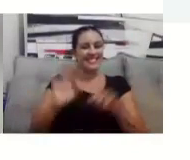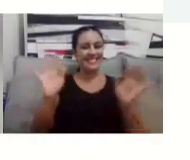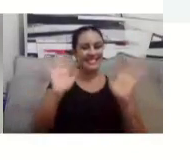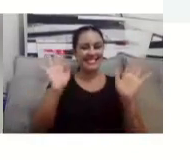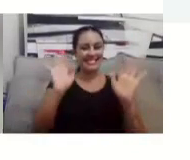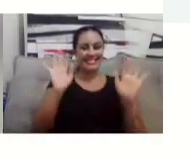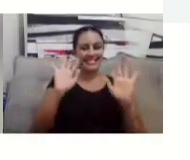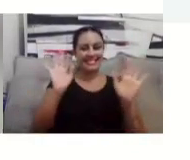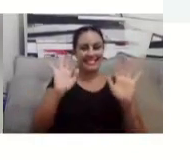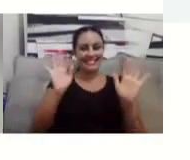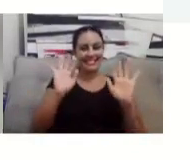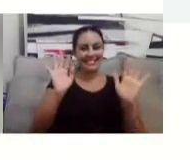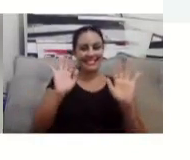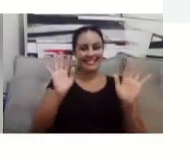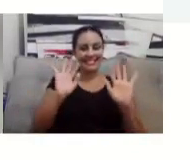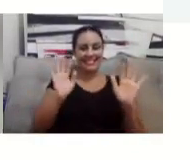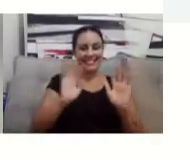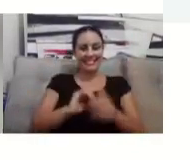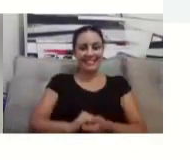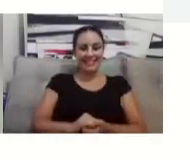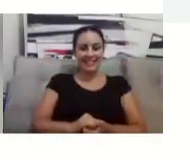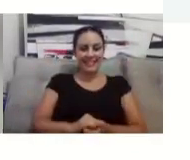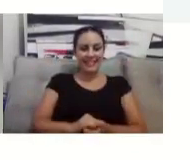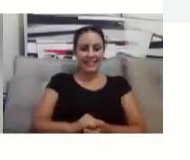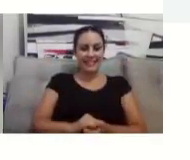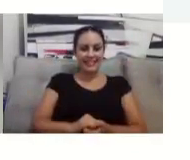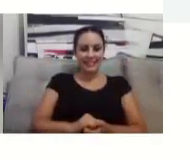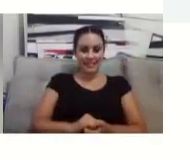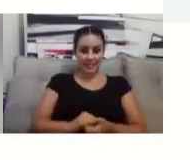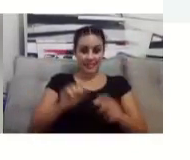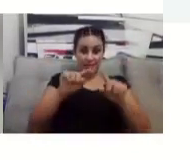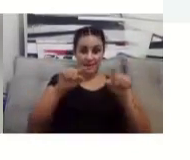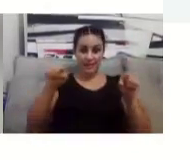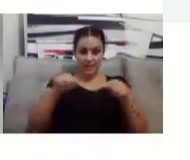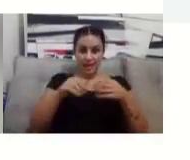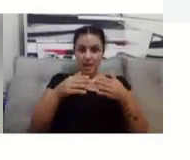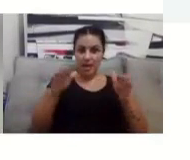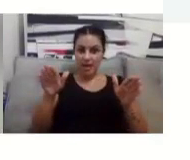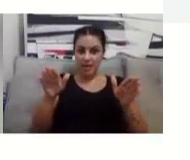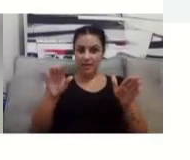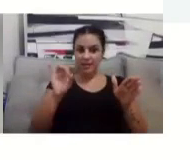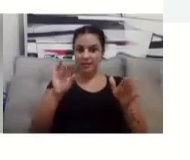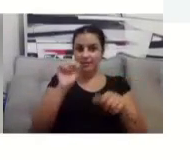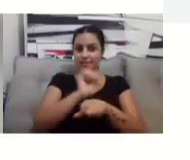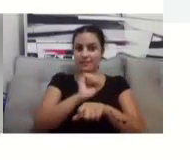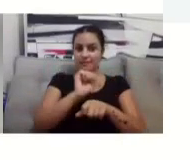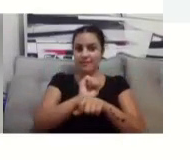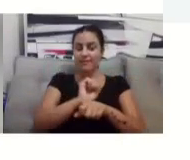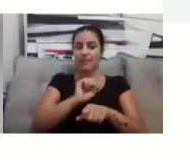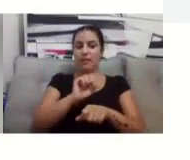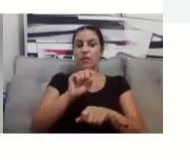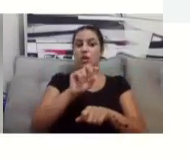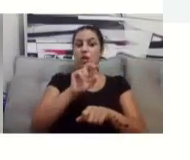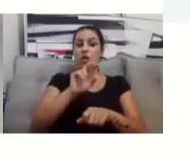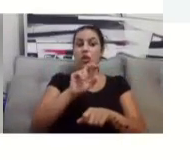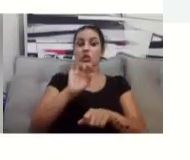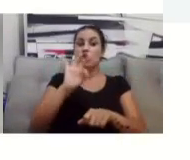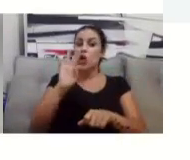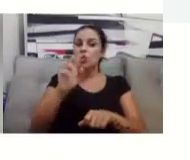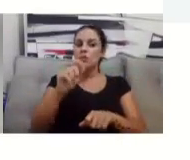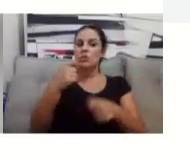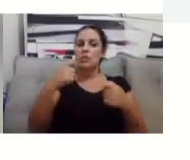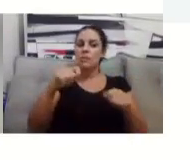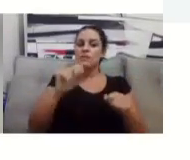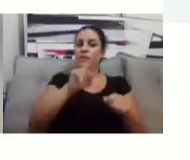Vou dar um tempinho antes aqui de fechar a sala, Alessandra, para se alguém mais tiver que assinar aqui a lista, poder assinar, tá bom?